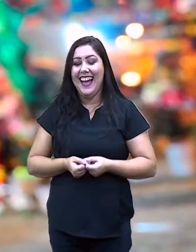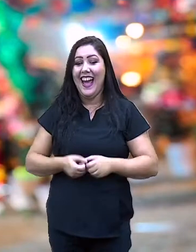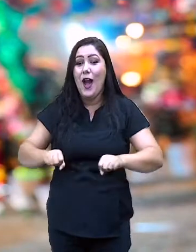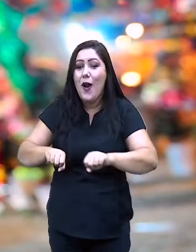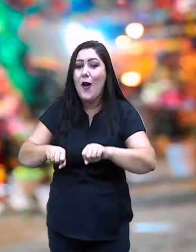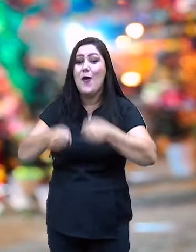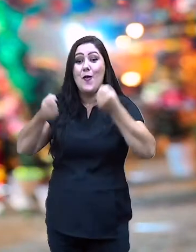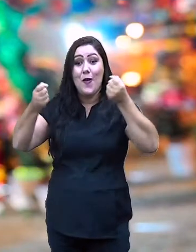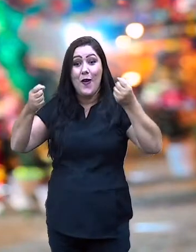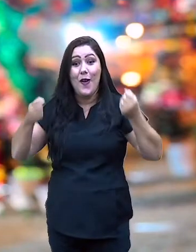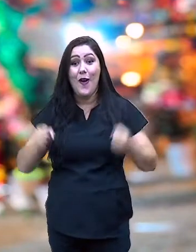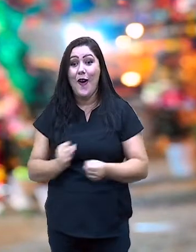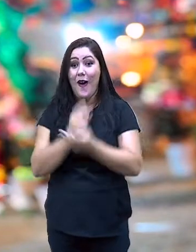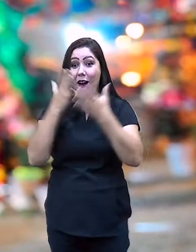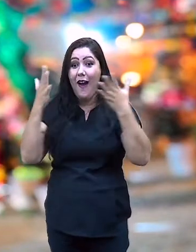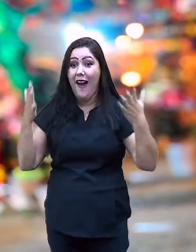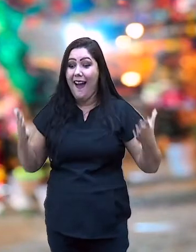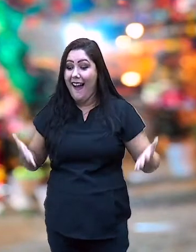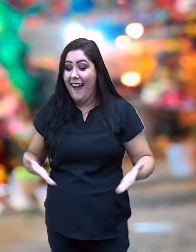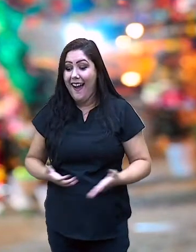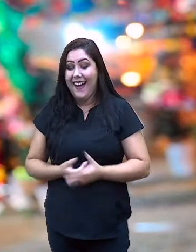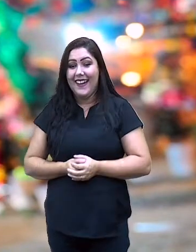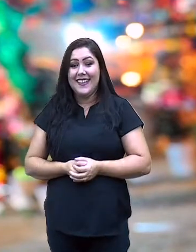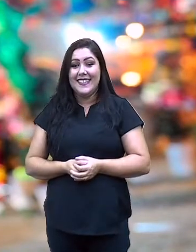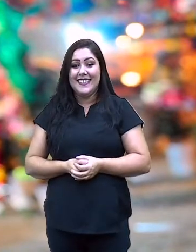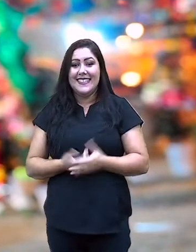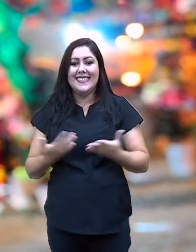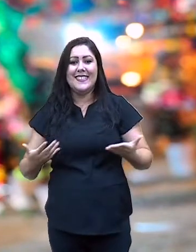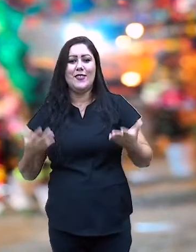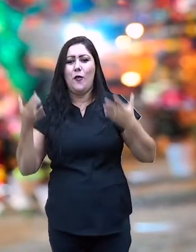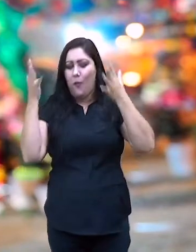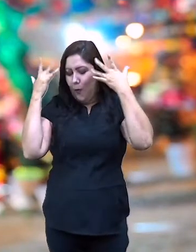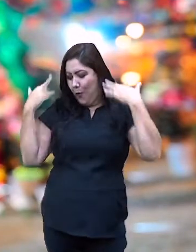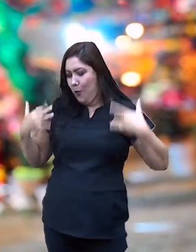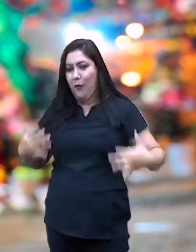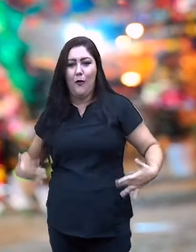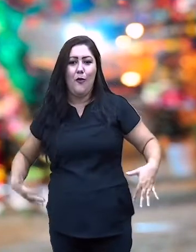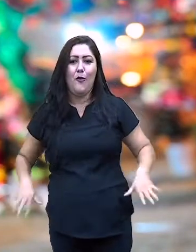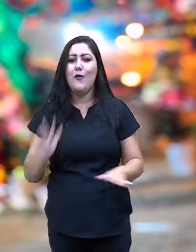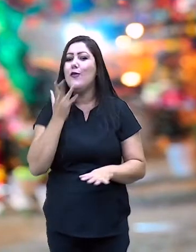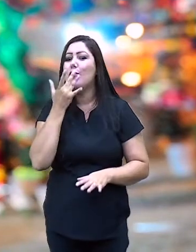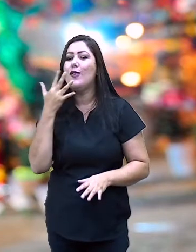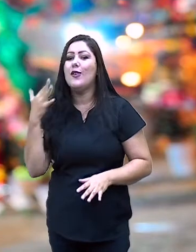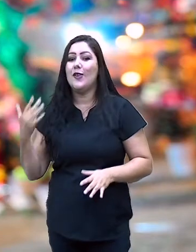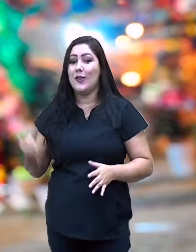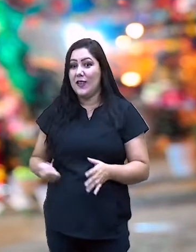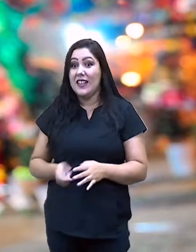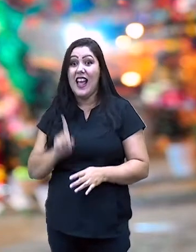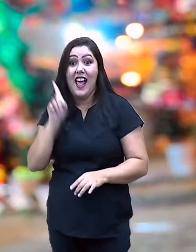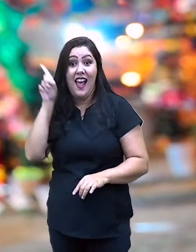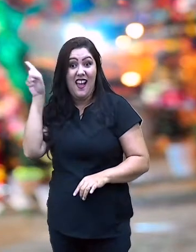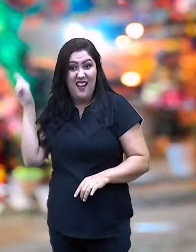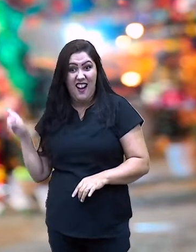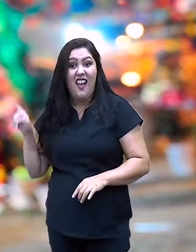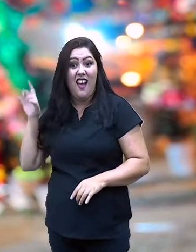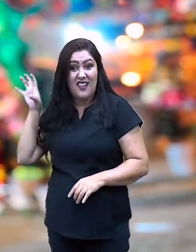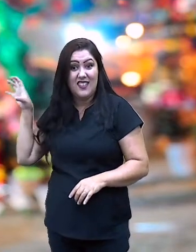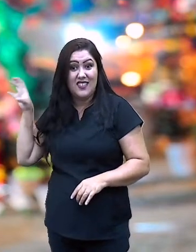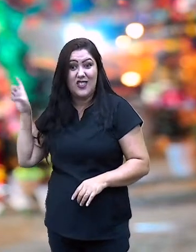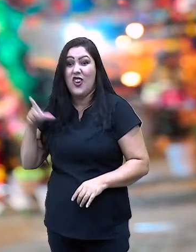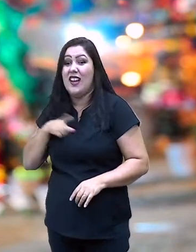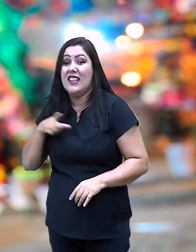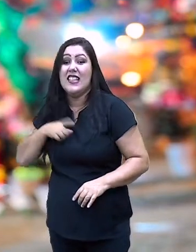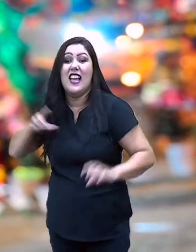com o Bumba Meu Boi, muito colorido, cheio de plumas. Gente, e lá no Maranhão, tem festas